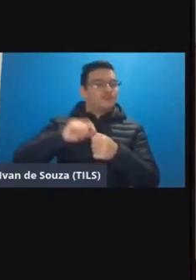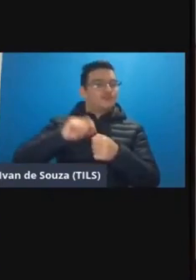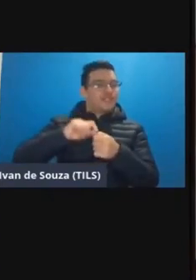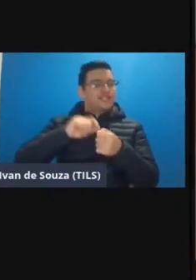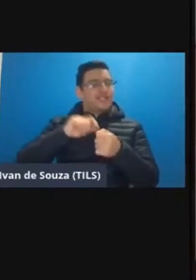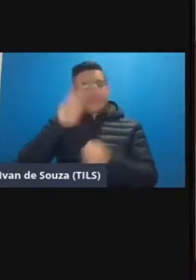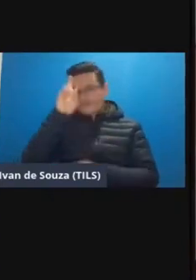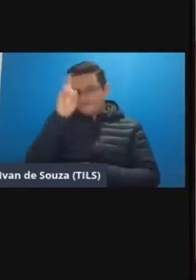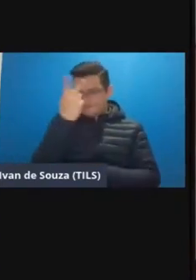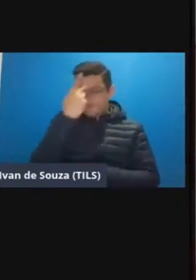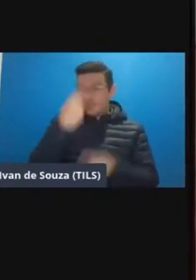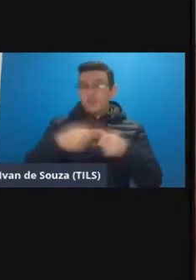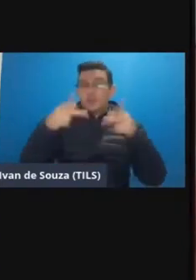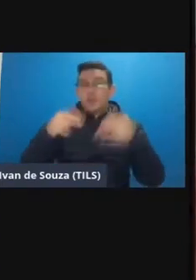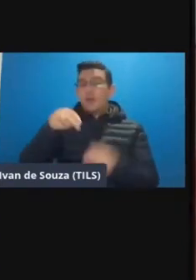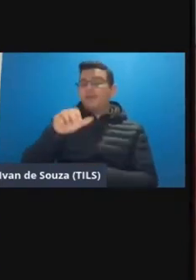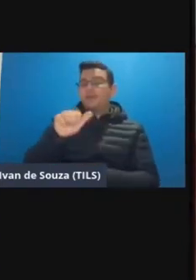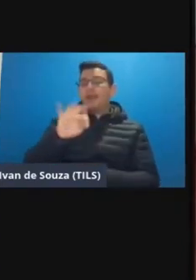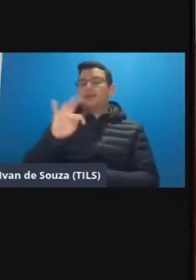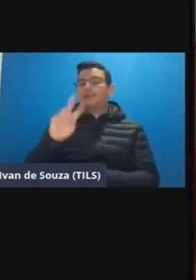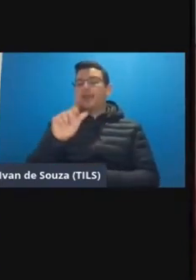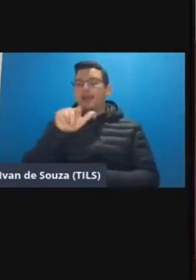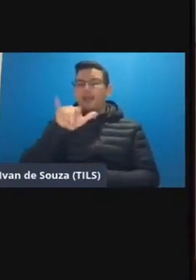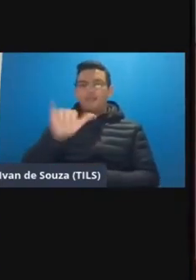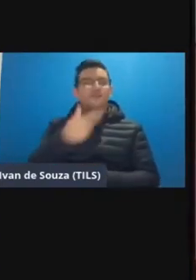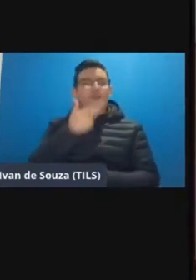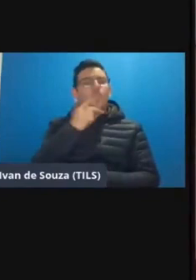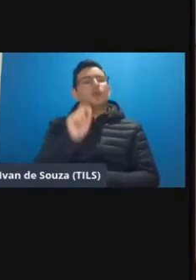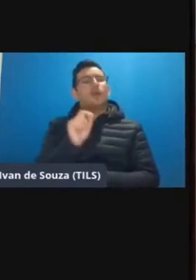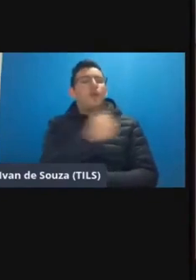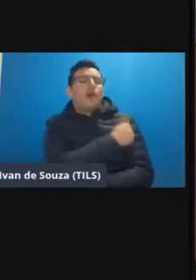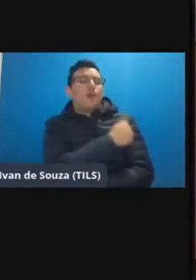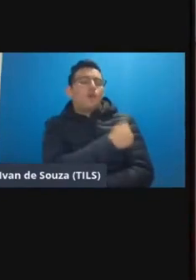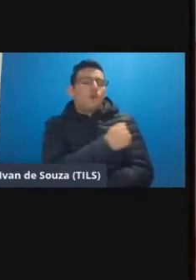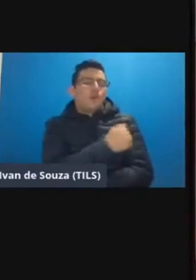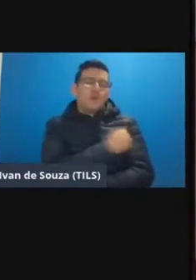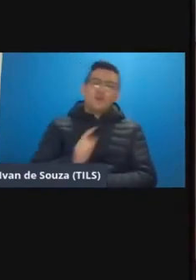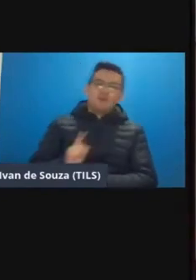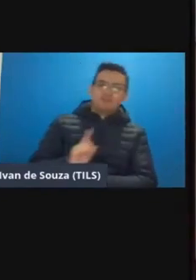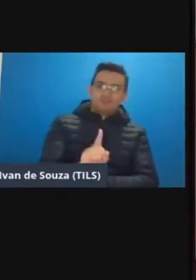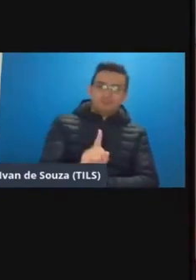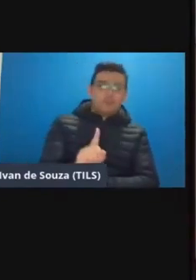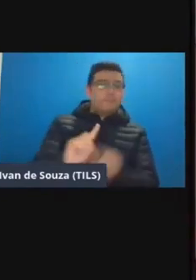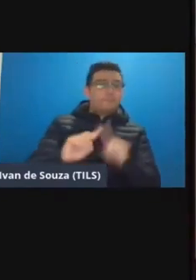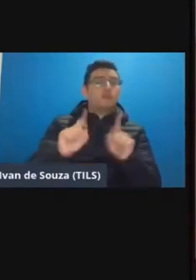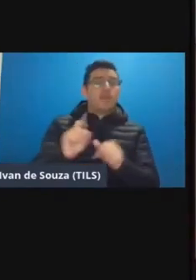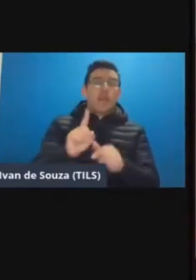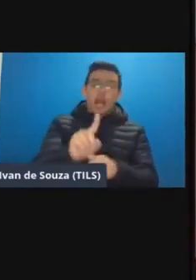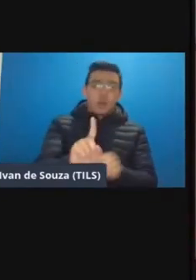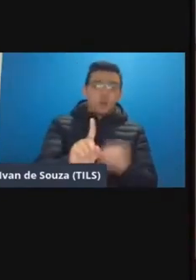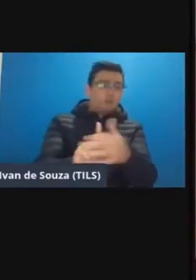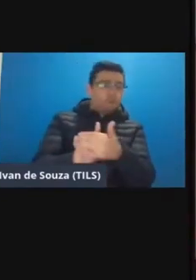chave porque como a natália disse a gente fala muito de colocar o aluno nesse centro mas é trazê-lo aqui para que ele entenda